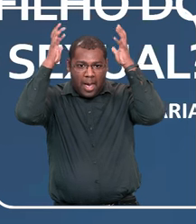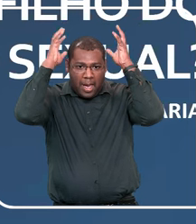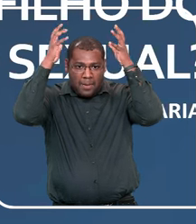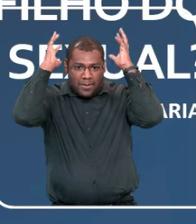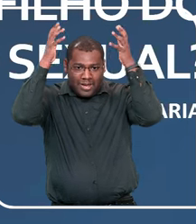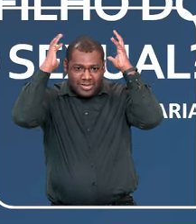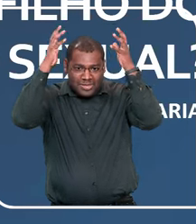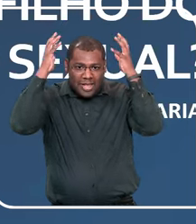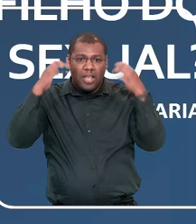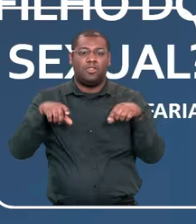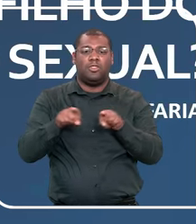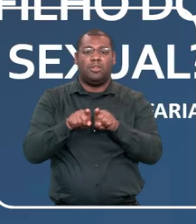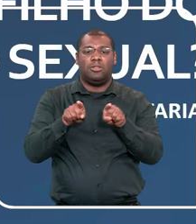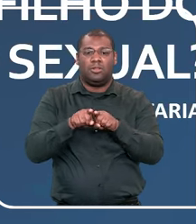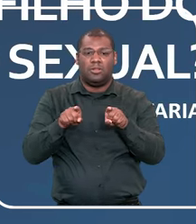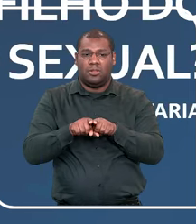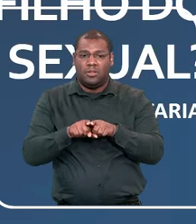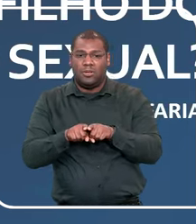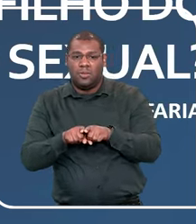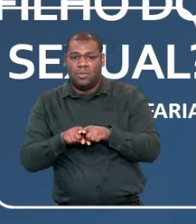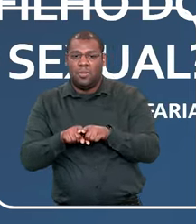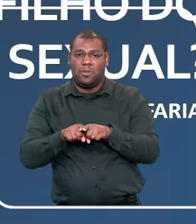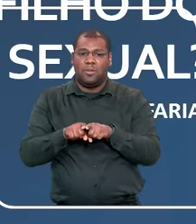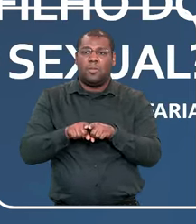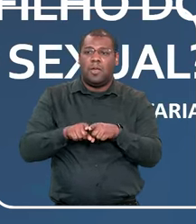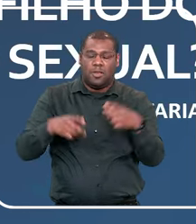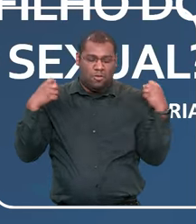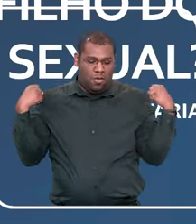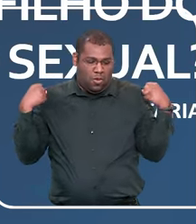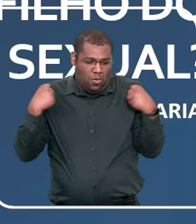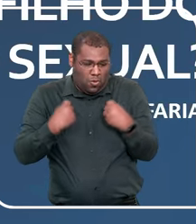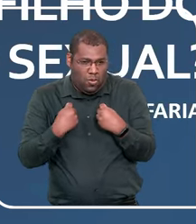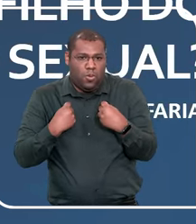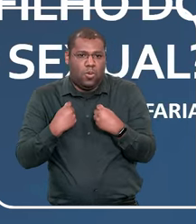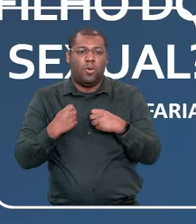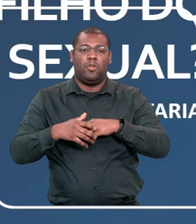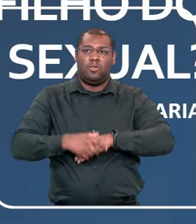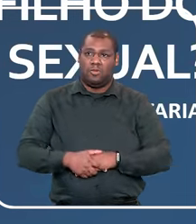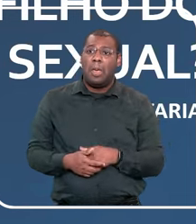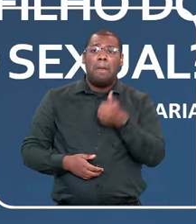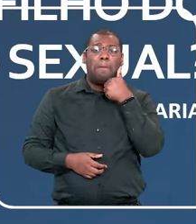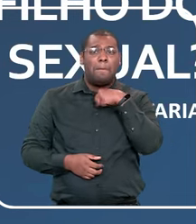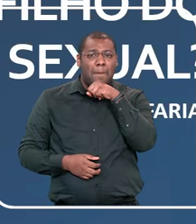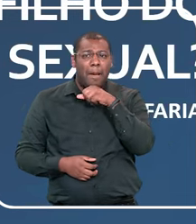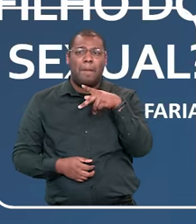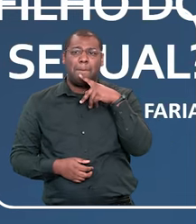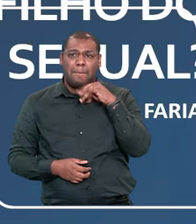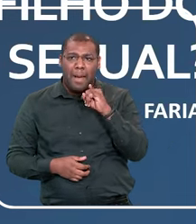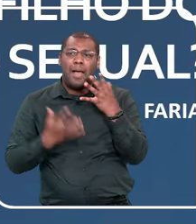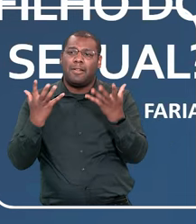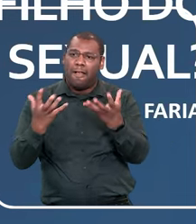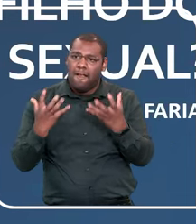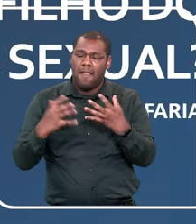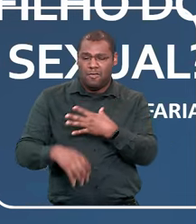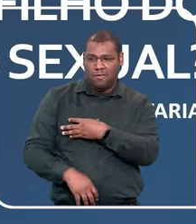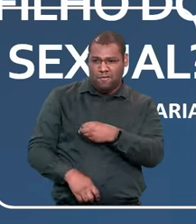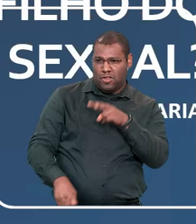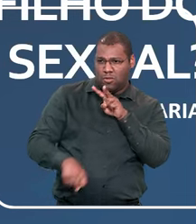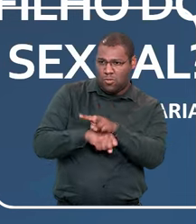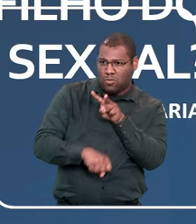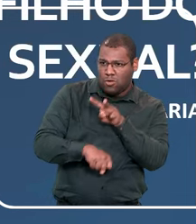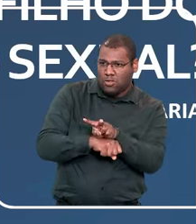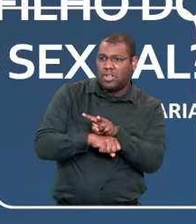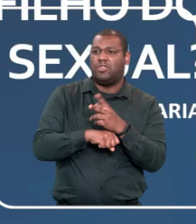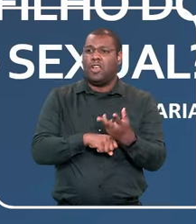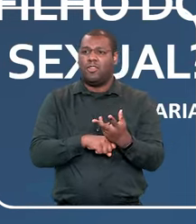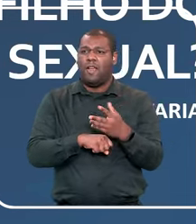os pais, os cuidadores, eu como família acolhedora, a gente busca de todas as formas proteger nossos filhos, né? Do frio,